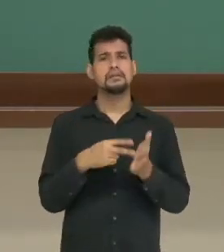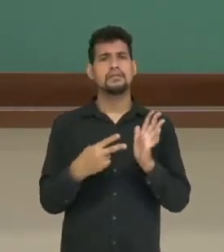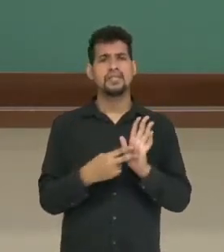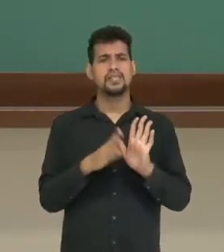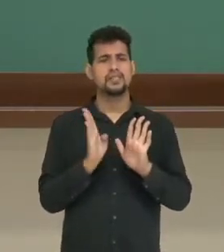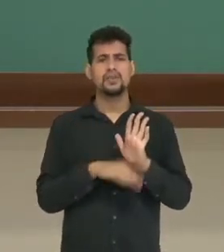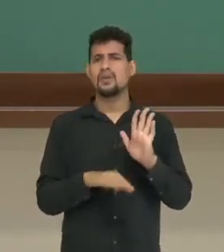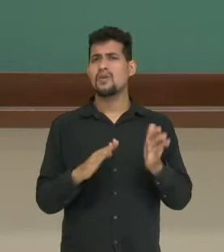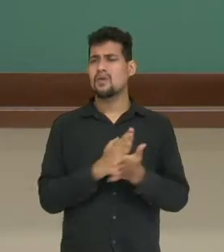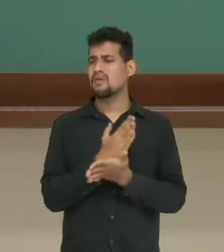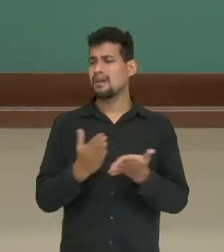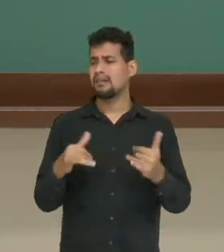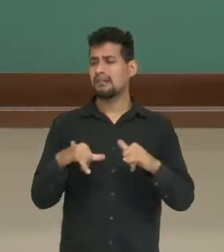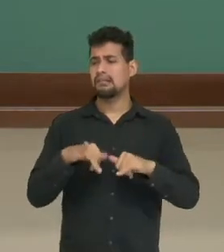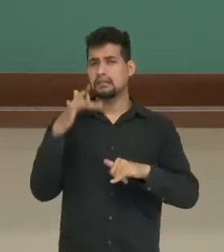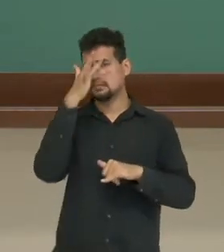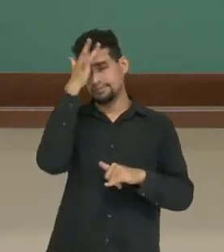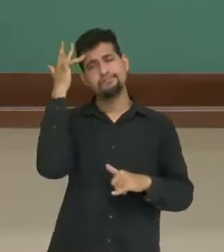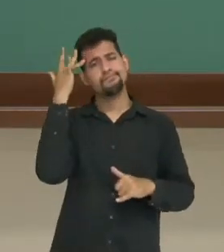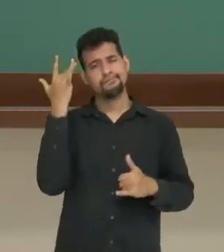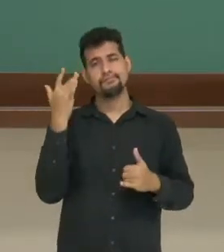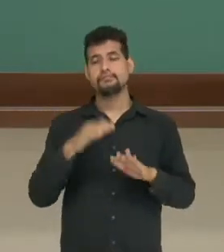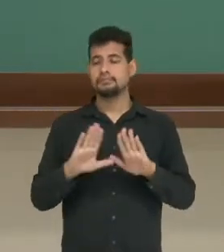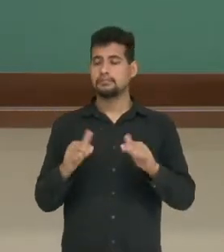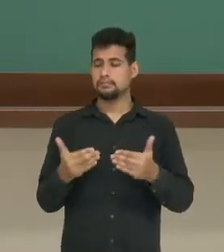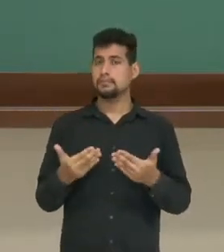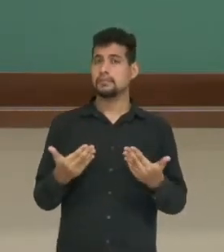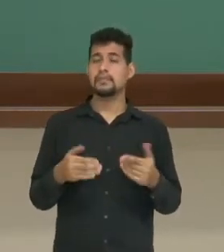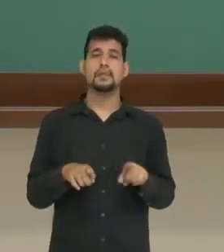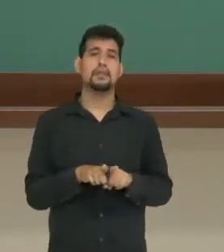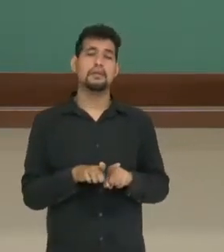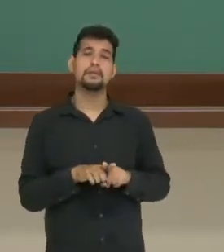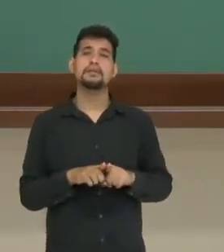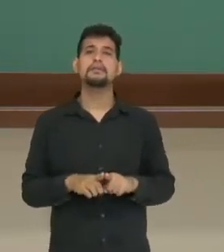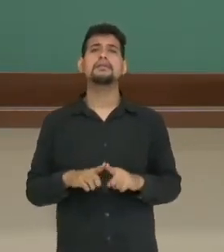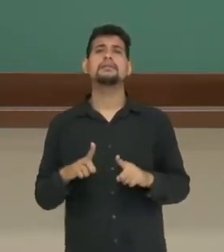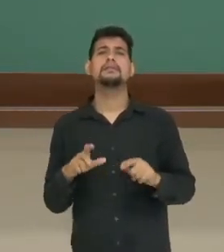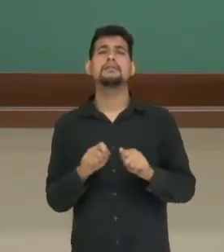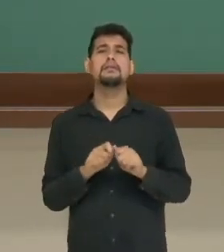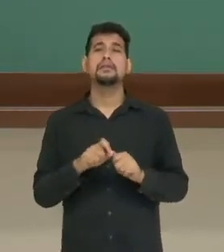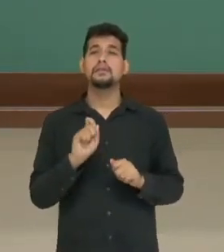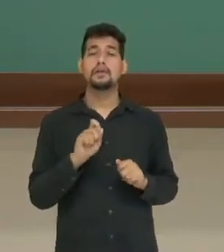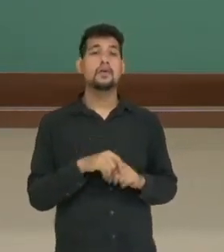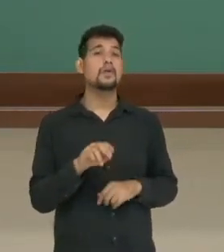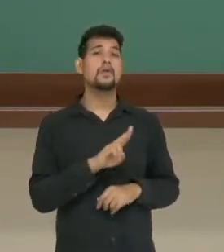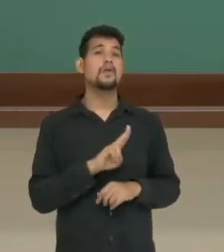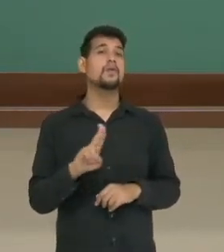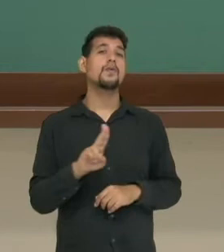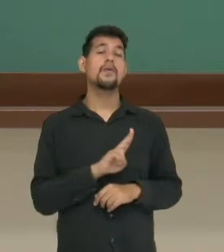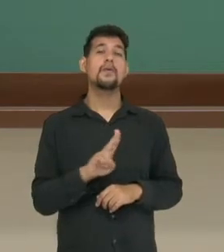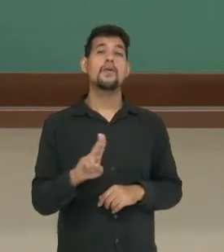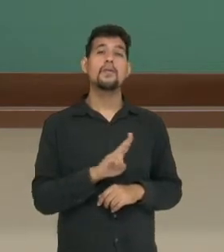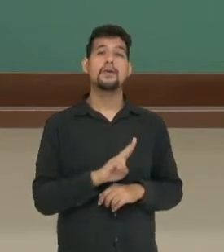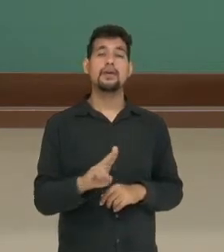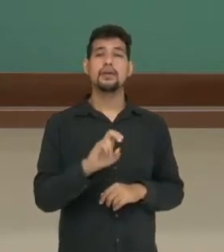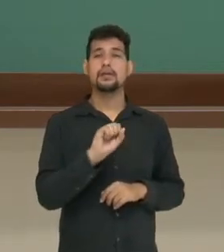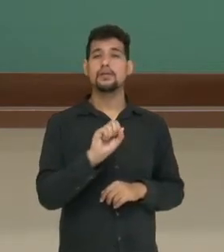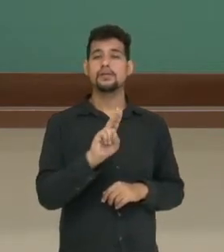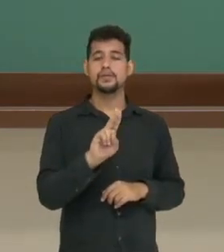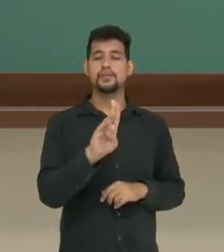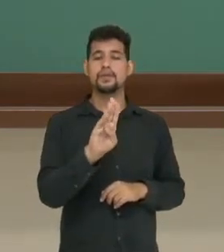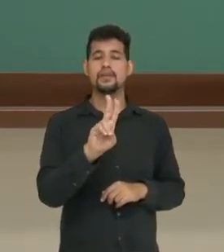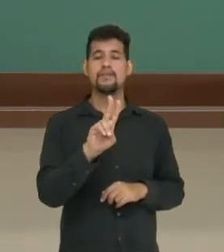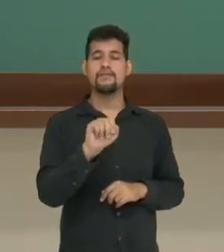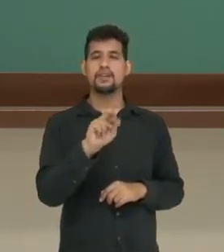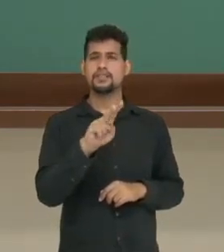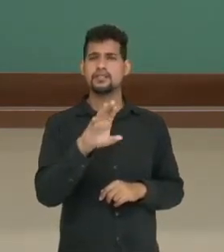qualquer punição dos torturadores, os agentes do serviço militar que torturaram os chamados subversivos. Então